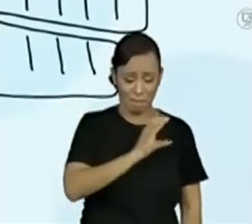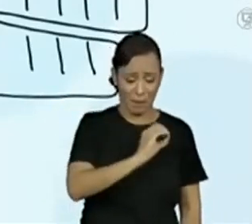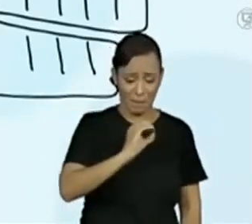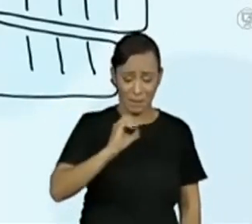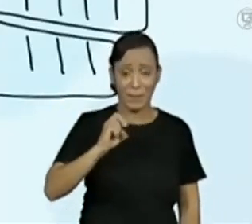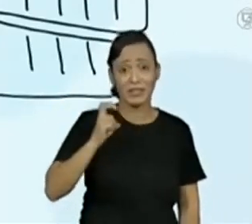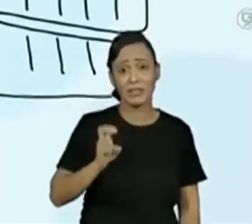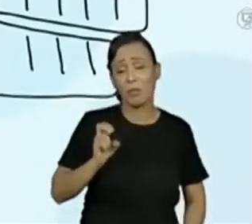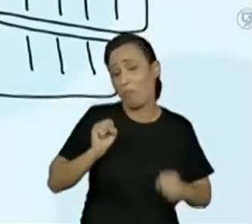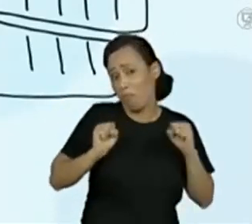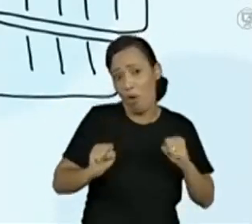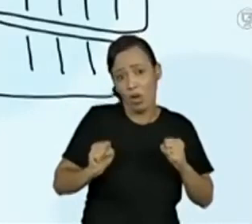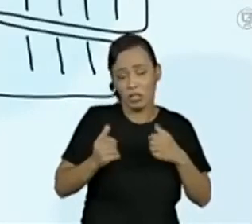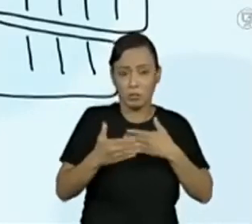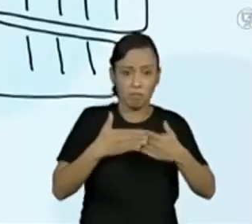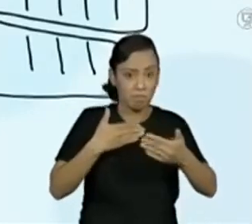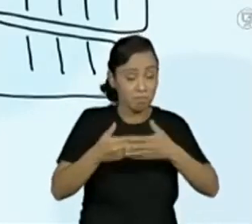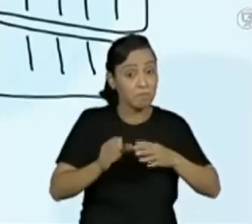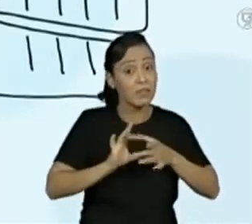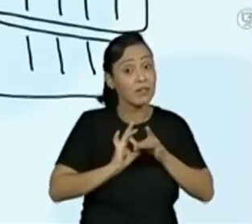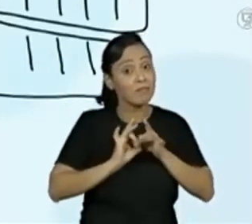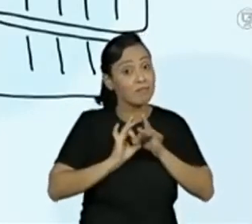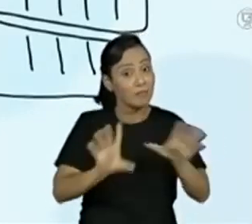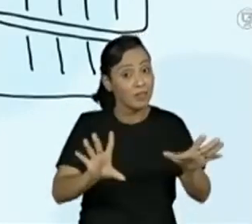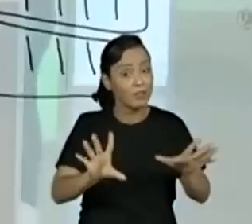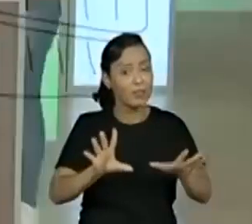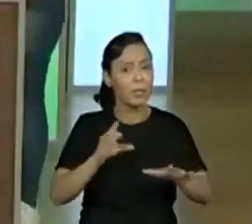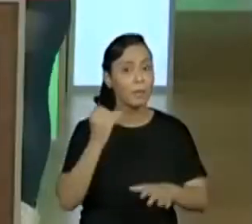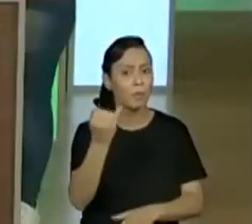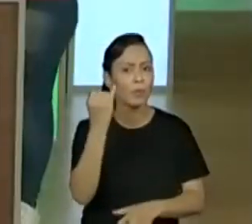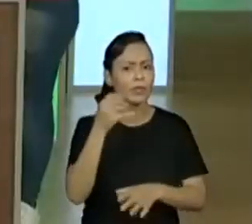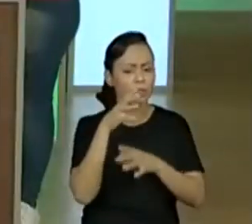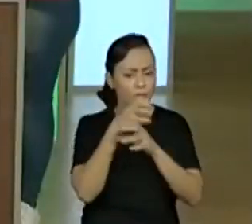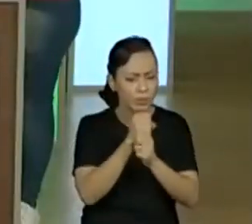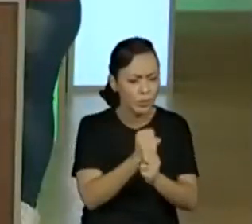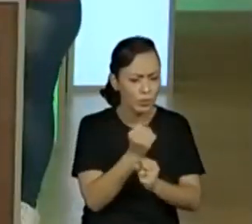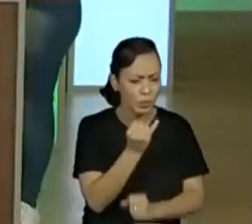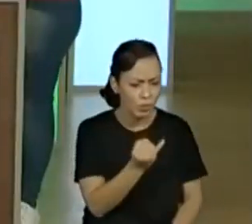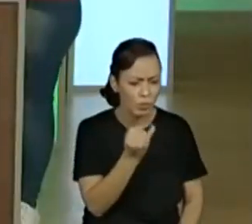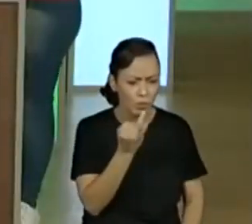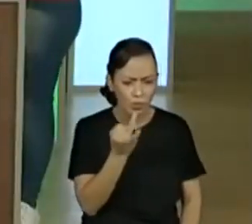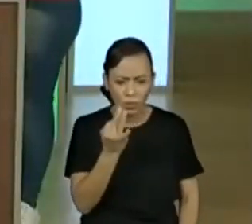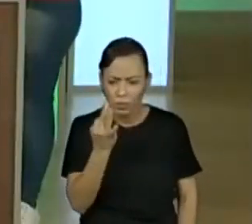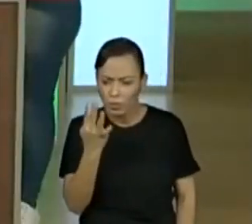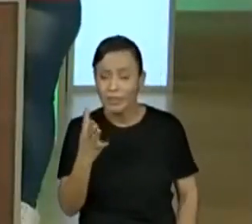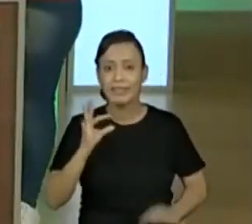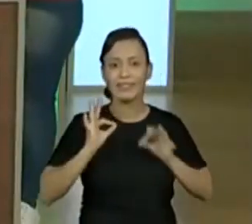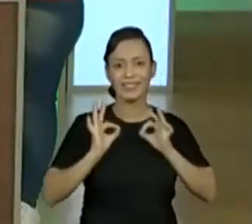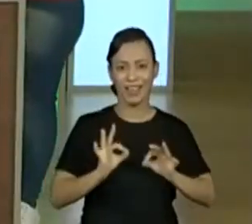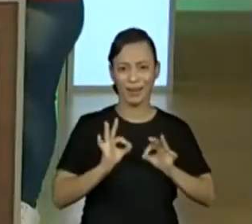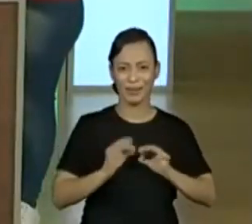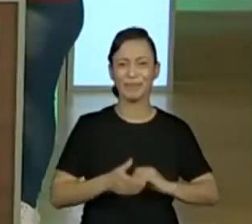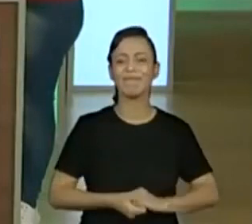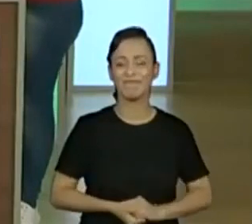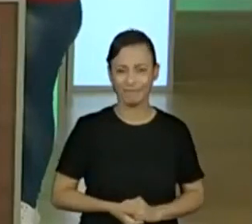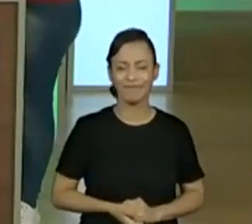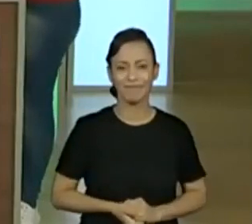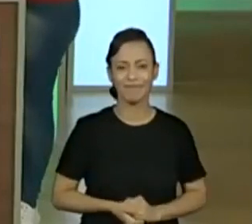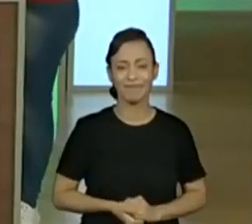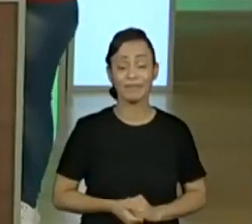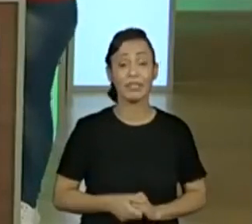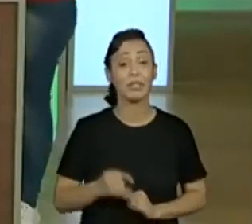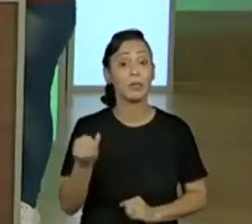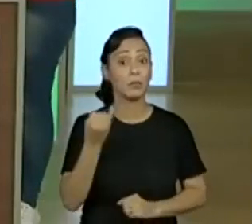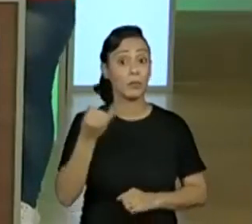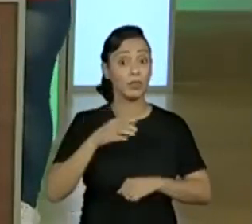risquinho. O que importa são as estratégias e a gente conseguir contando o tempo todo, né? Com eles e fazendo